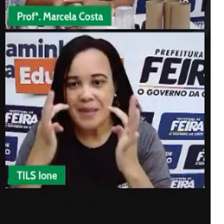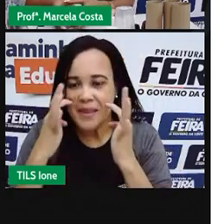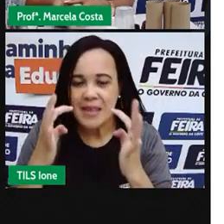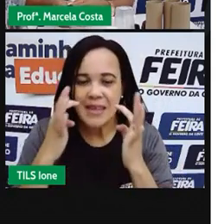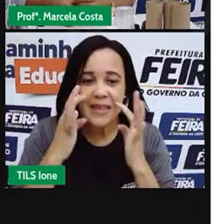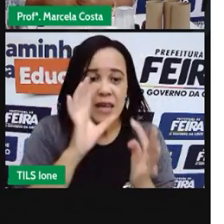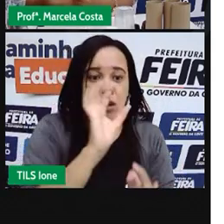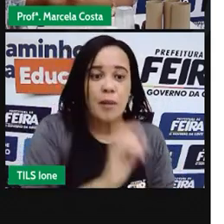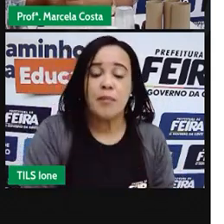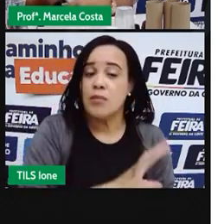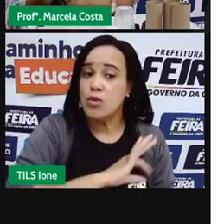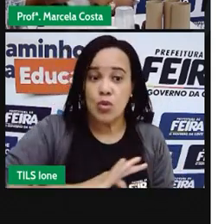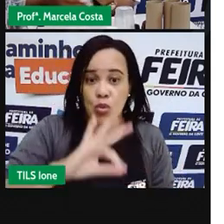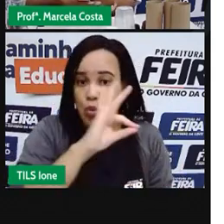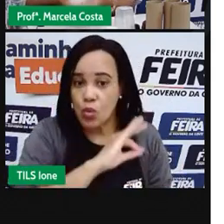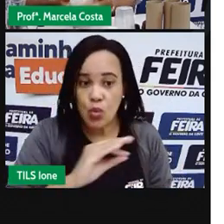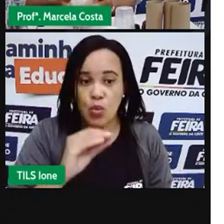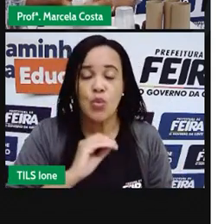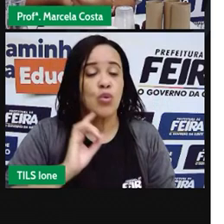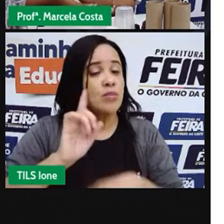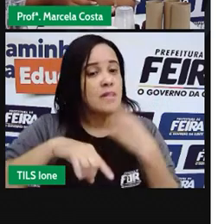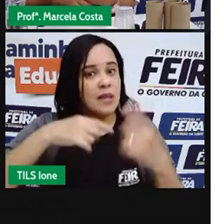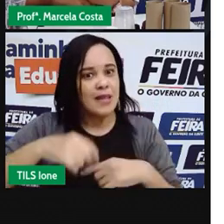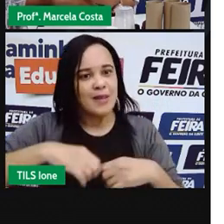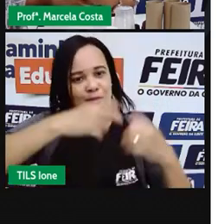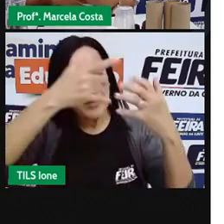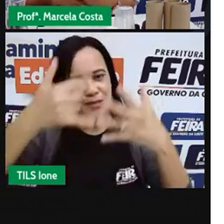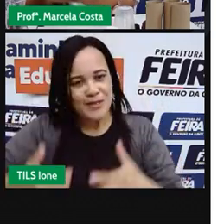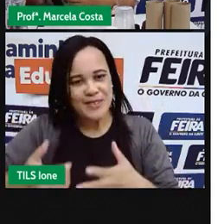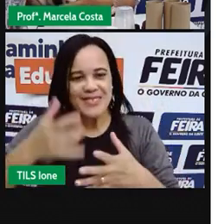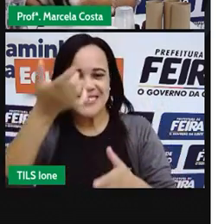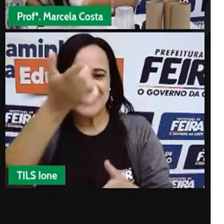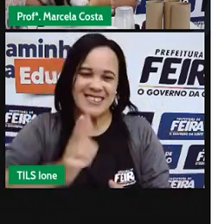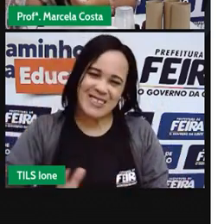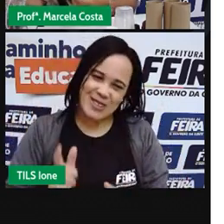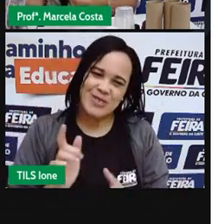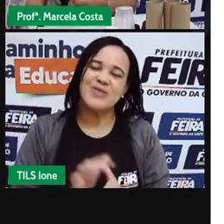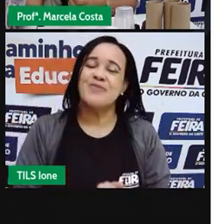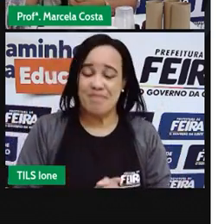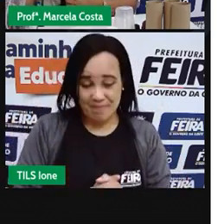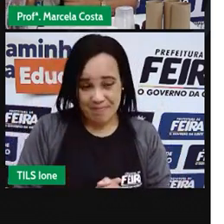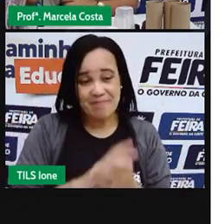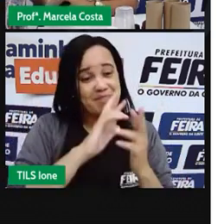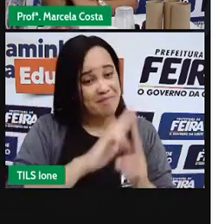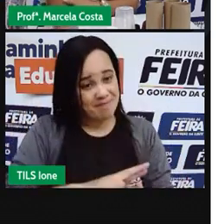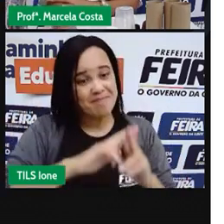da narração, você consegue recontar ela de forma diferente.